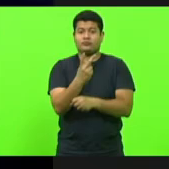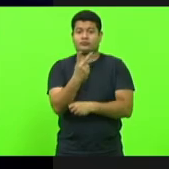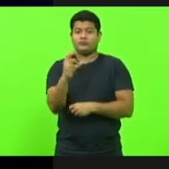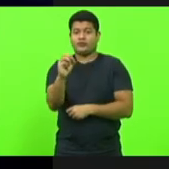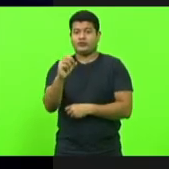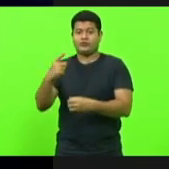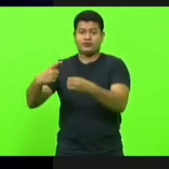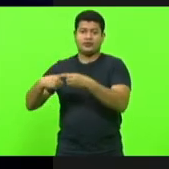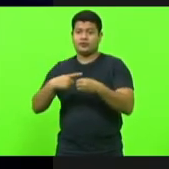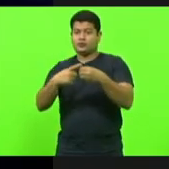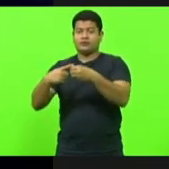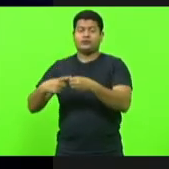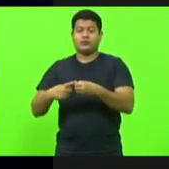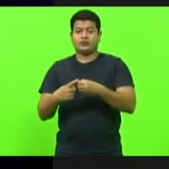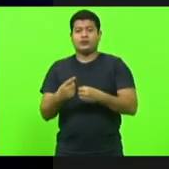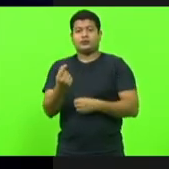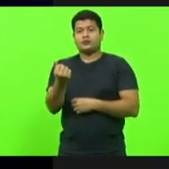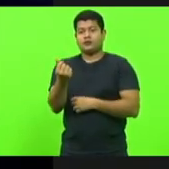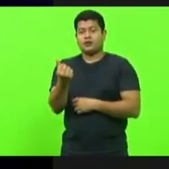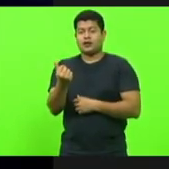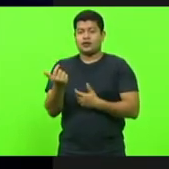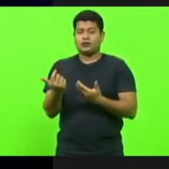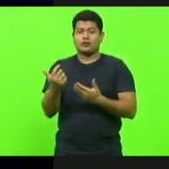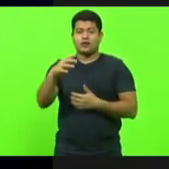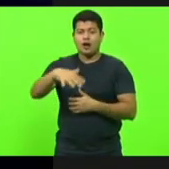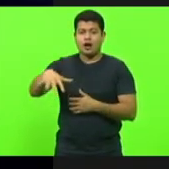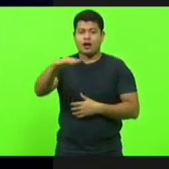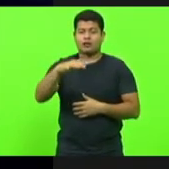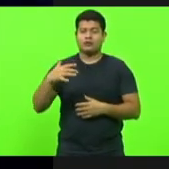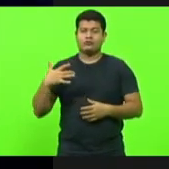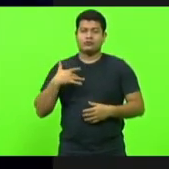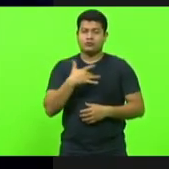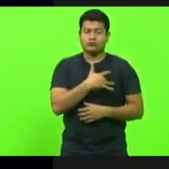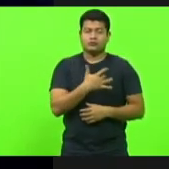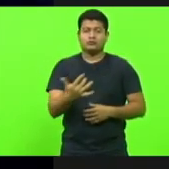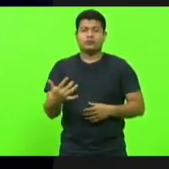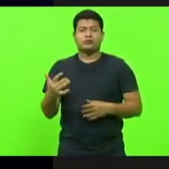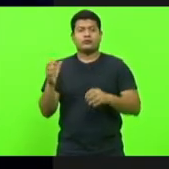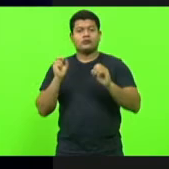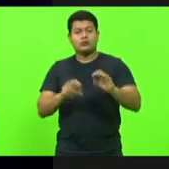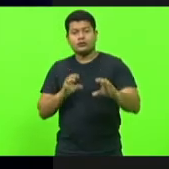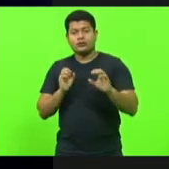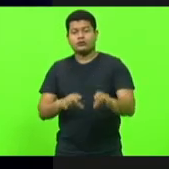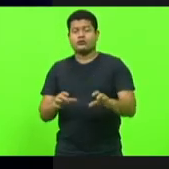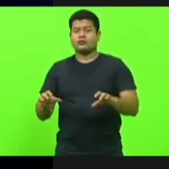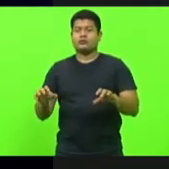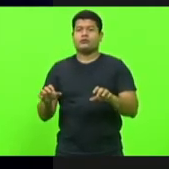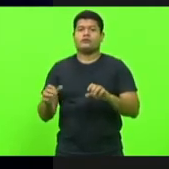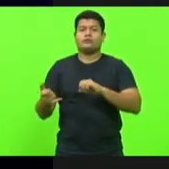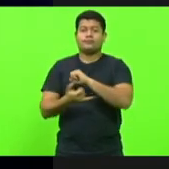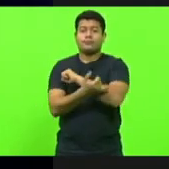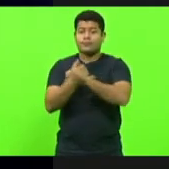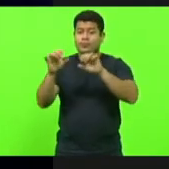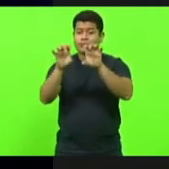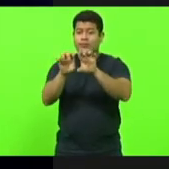na saúde, na educação, na infraestrutura, na agricultura,